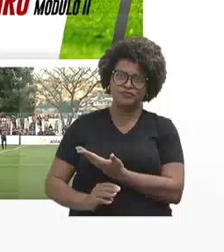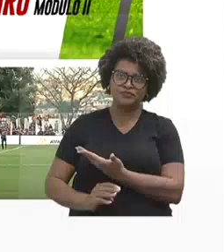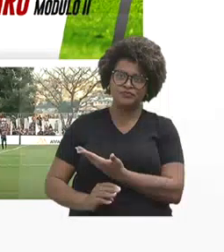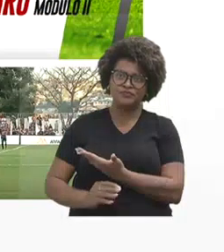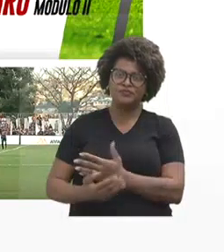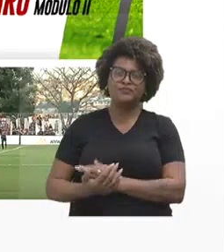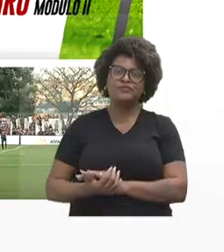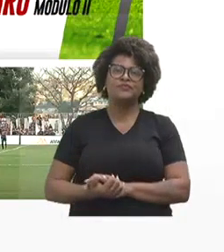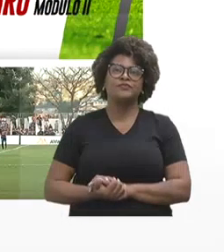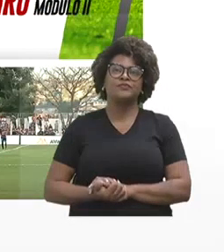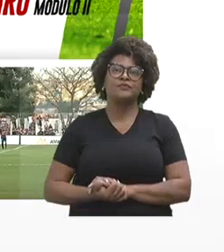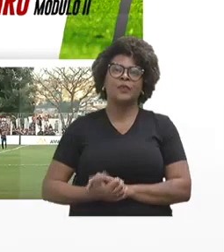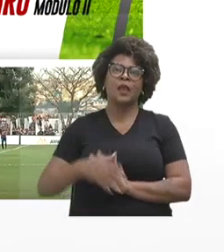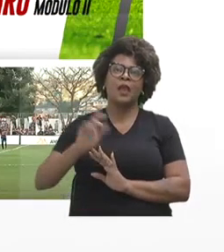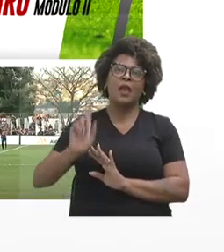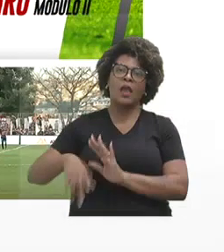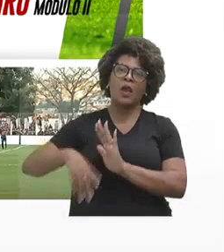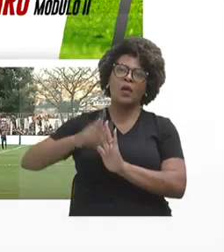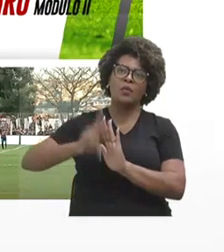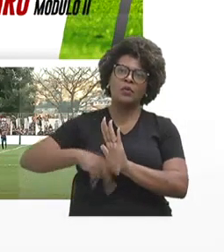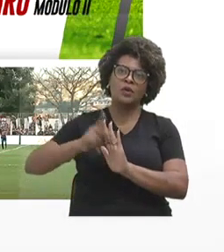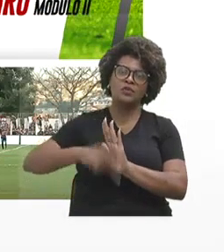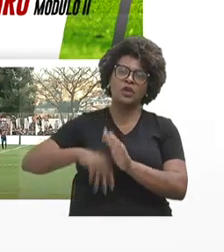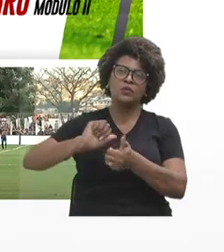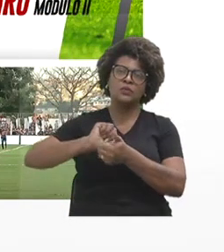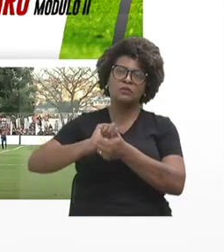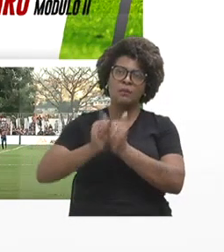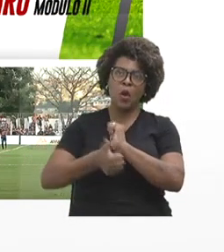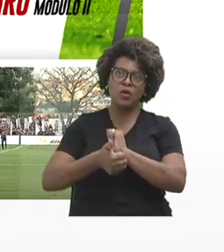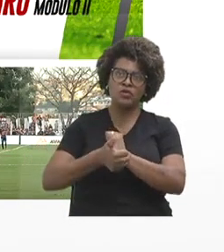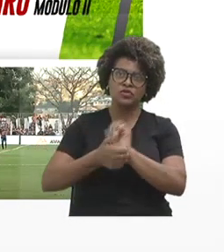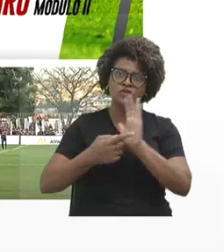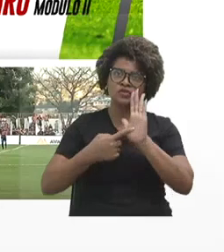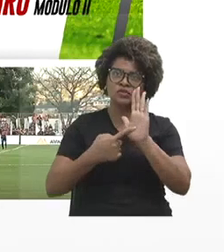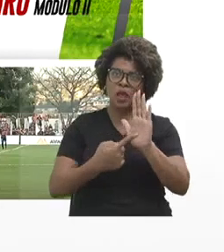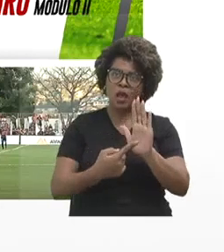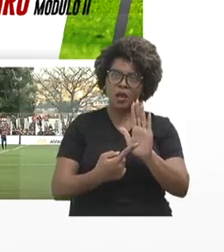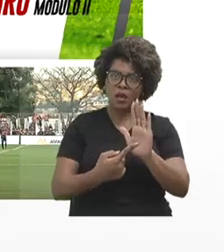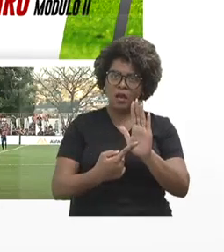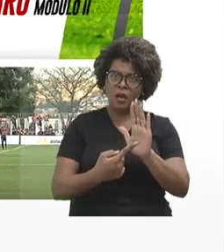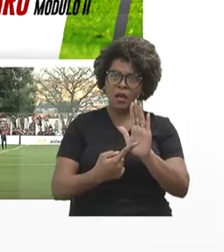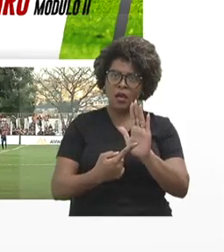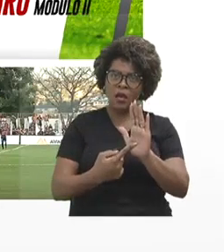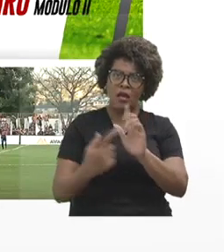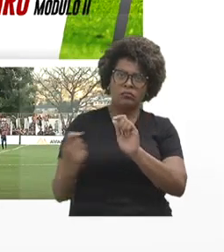Esse é o projeto Esportes, que ele foi destacado. Eu estou até dando para ver.